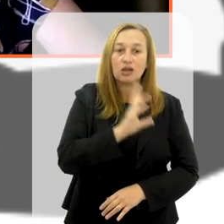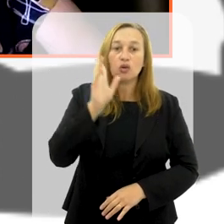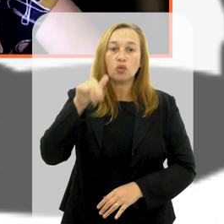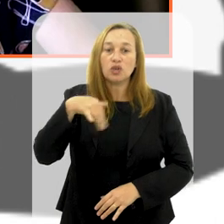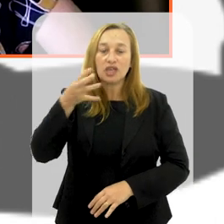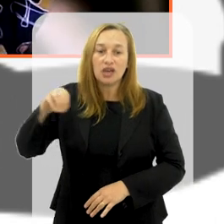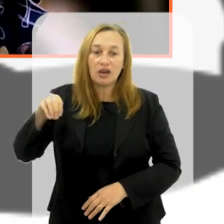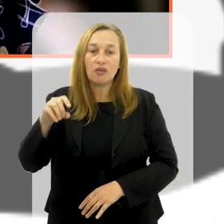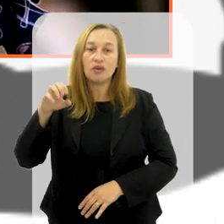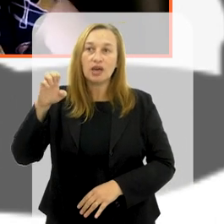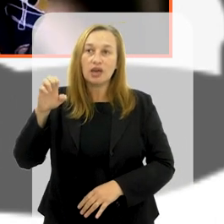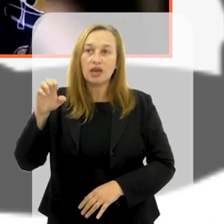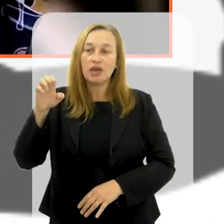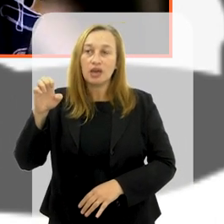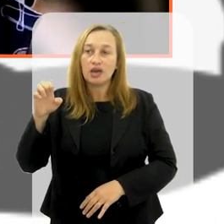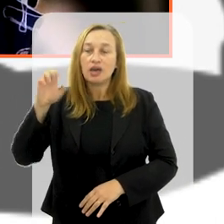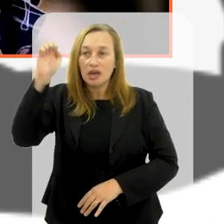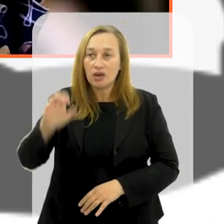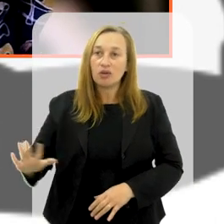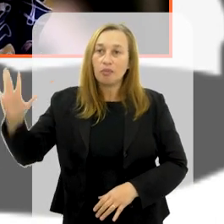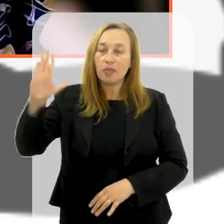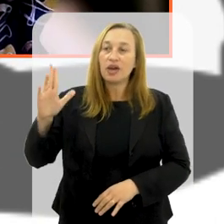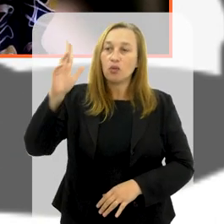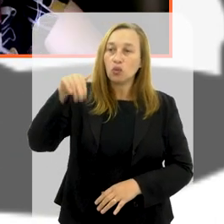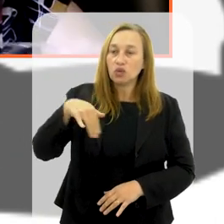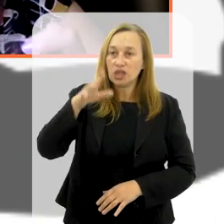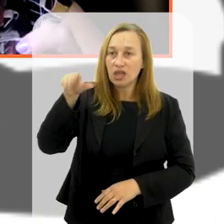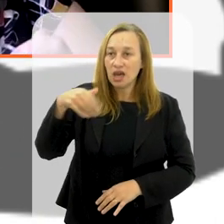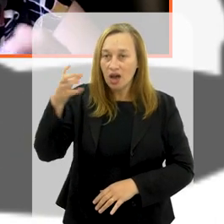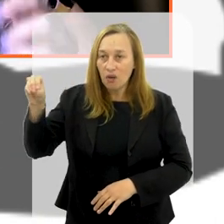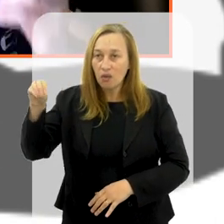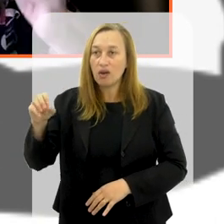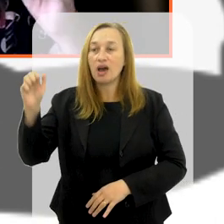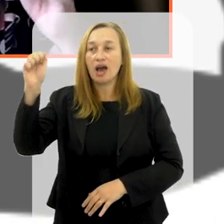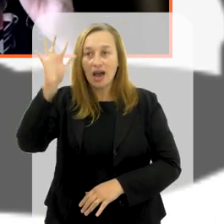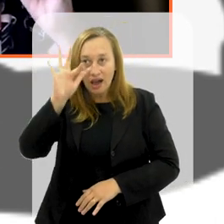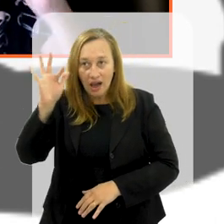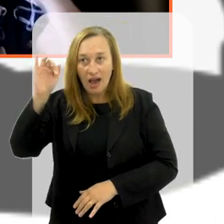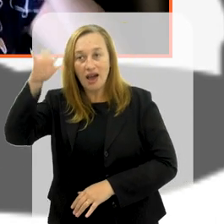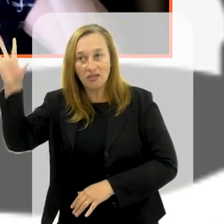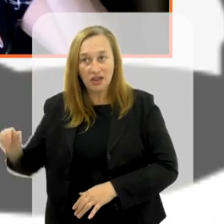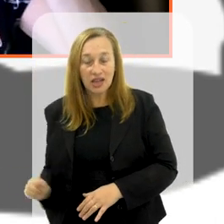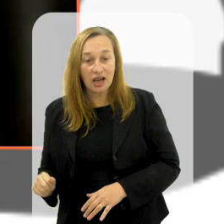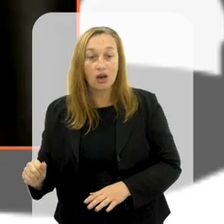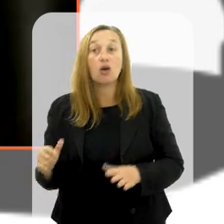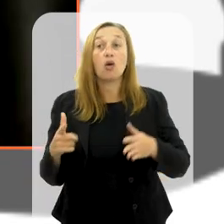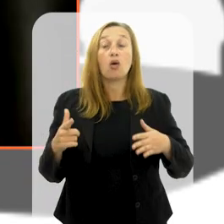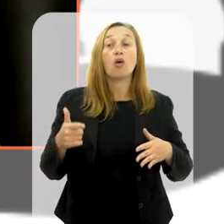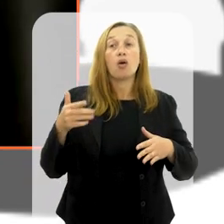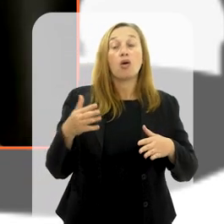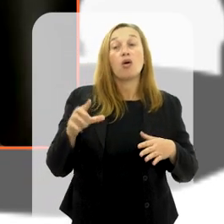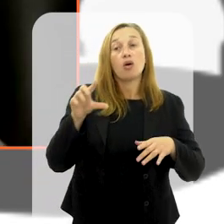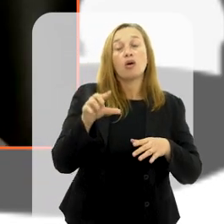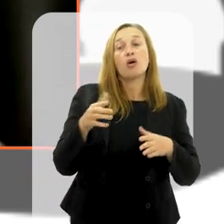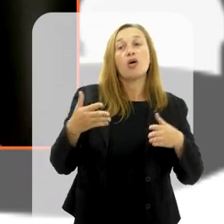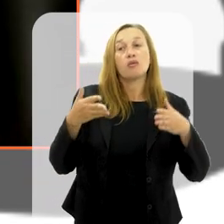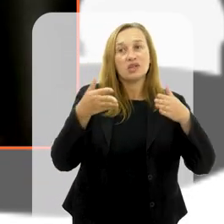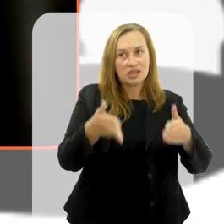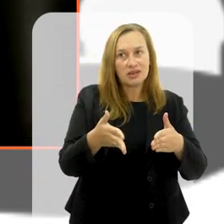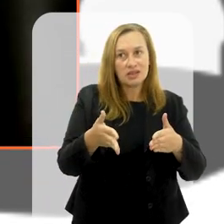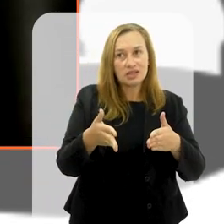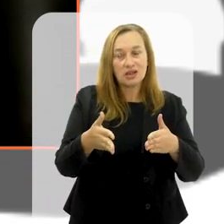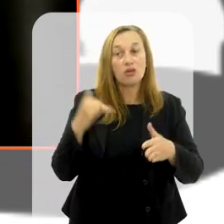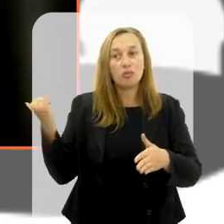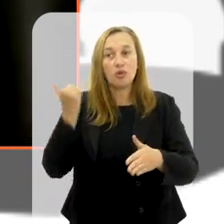e aí os dois agrupamentos, União Europeia e agora União Africana. Uma observação importante, tem país aqui que é